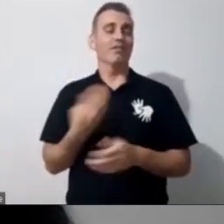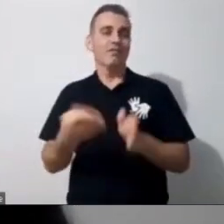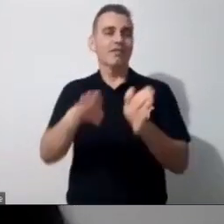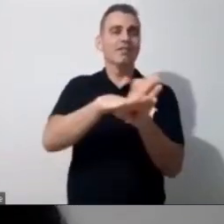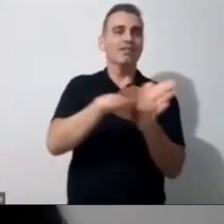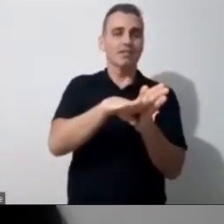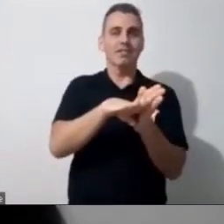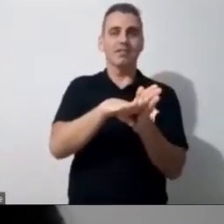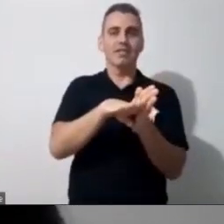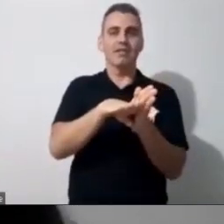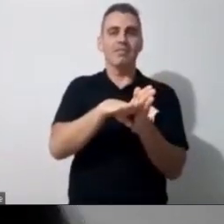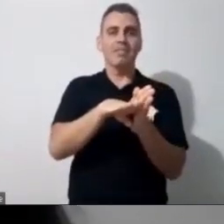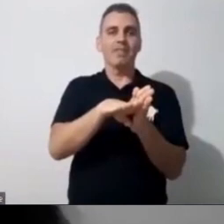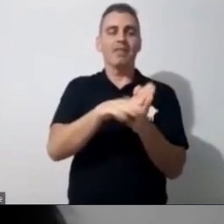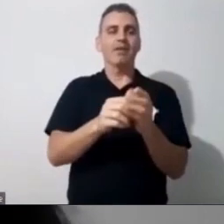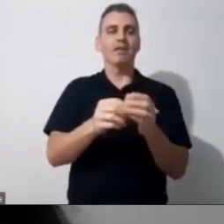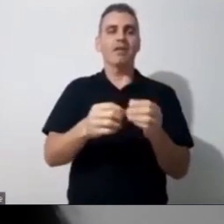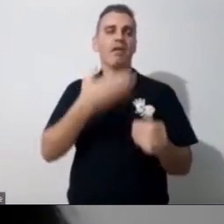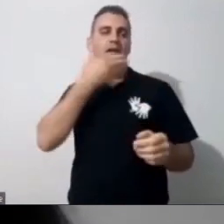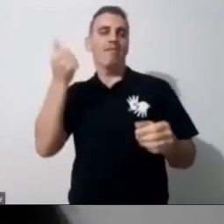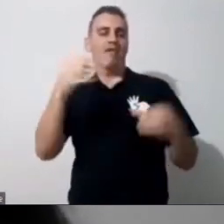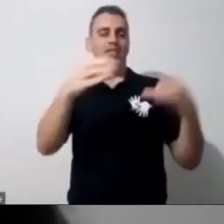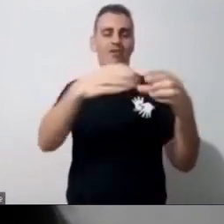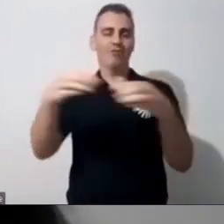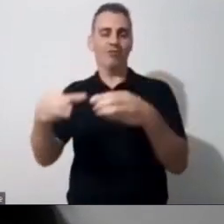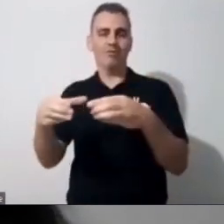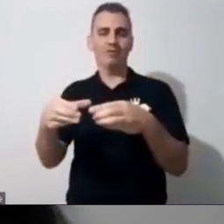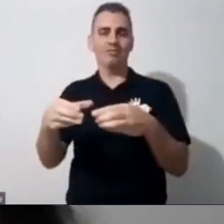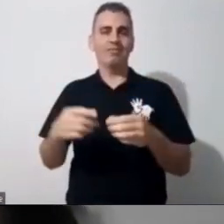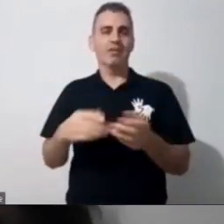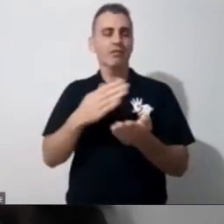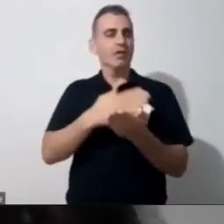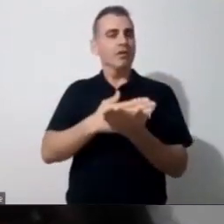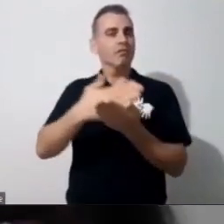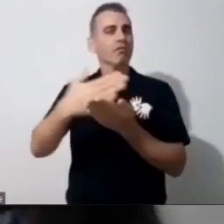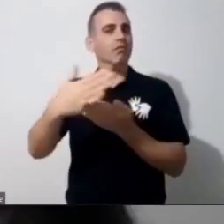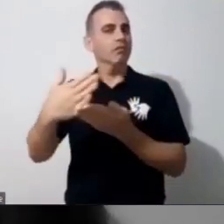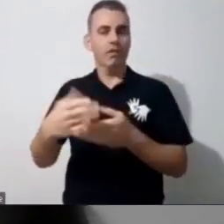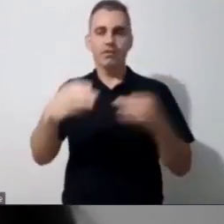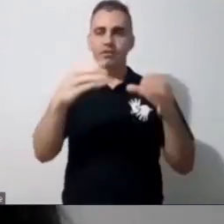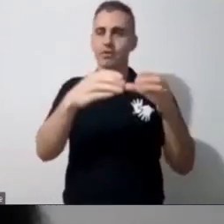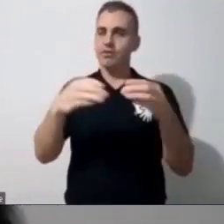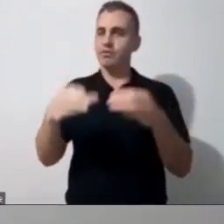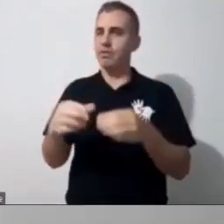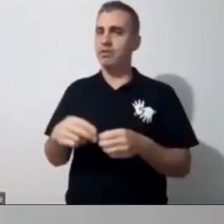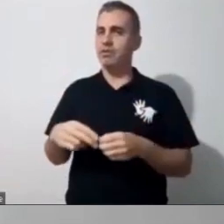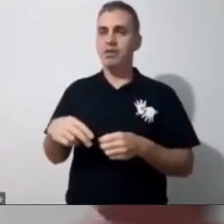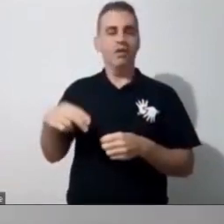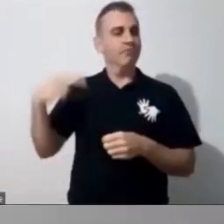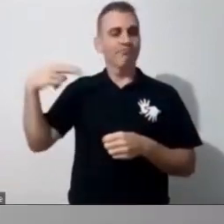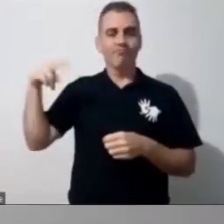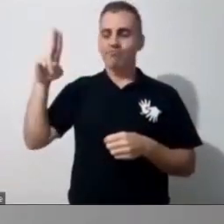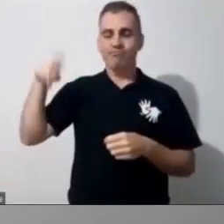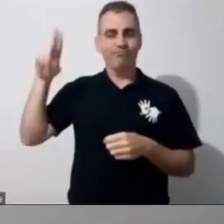turma, tu sempre pega aquela turminha lá que ninguém quis. Ai, a